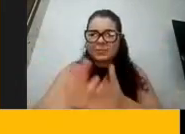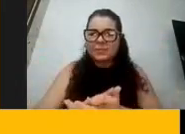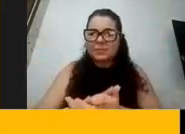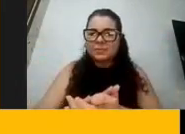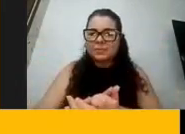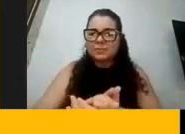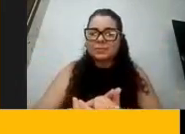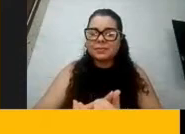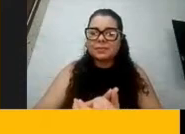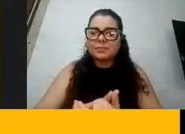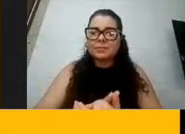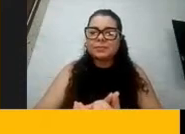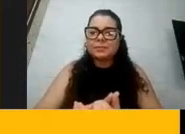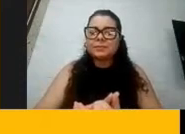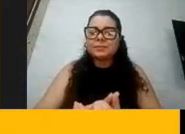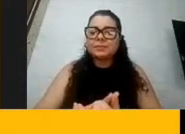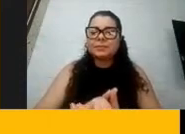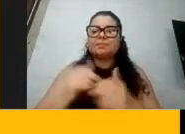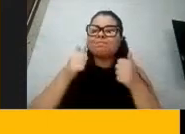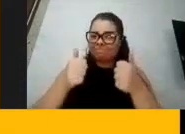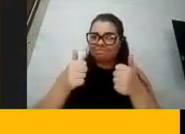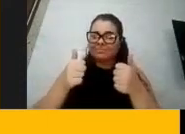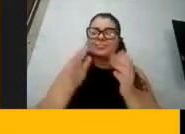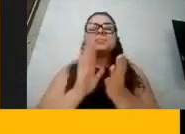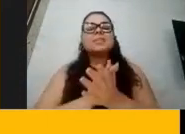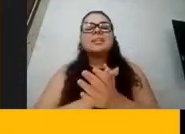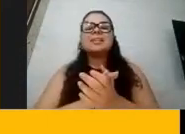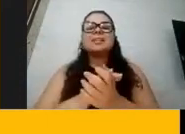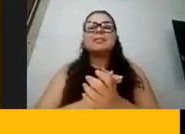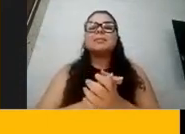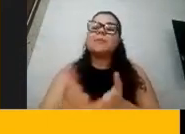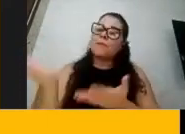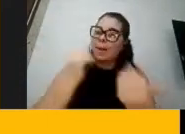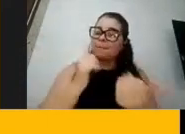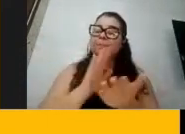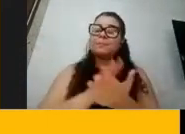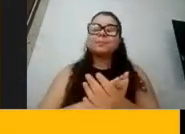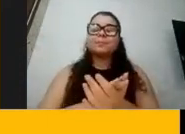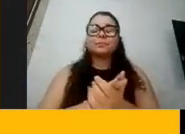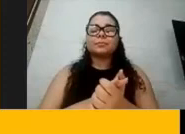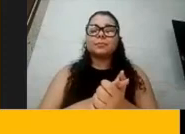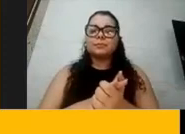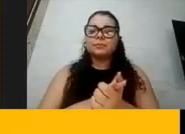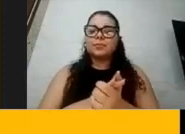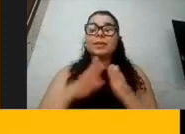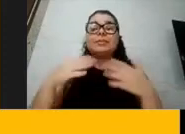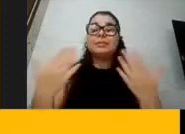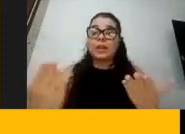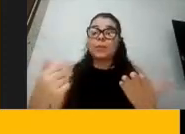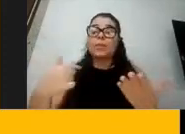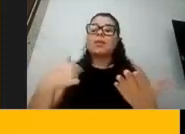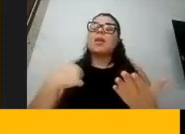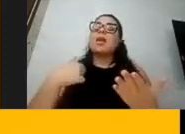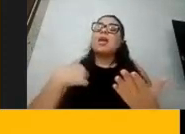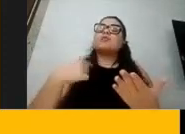Sim. Tudo certo? Sim. Então tá bom. Sim. Então vamos lá. Então eu falo aqui do